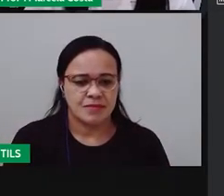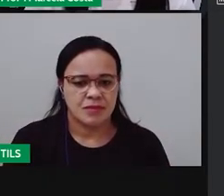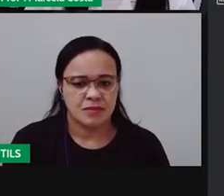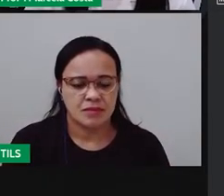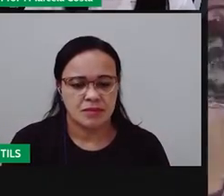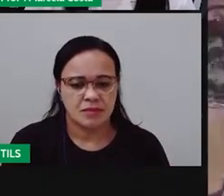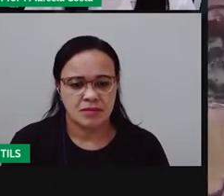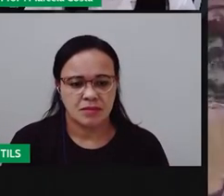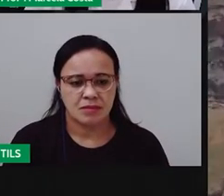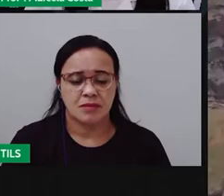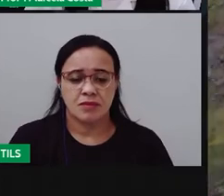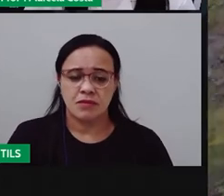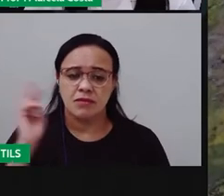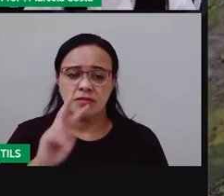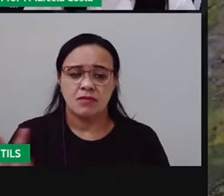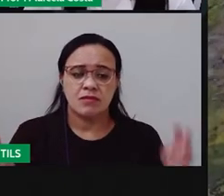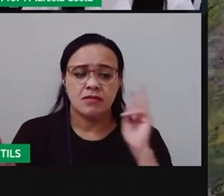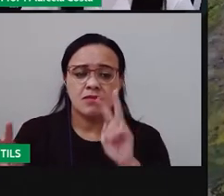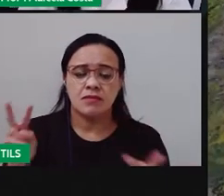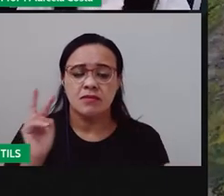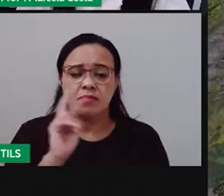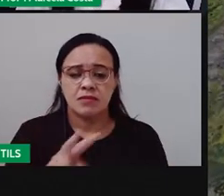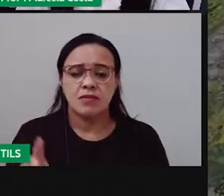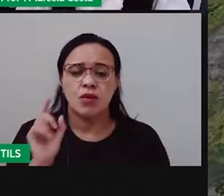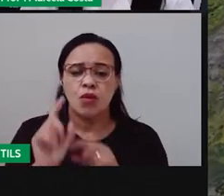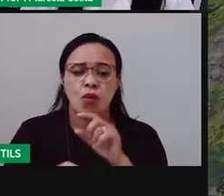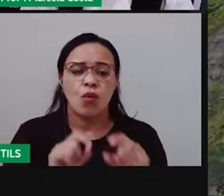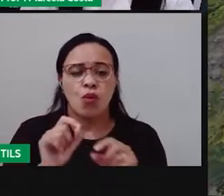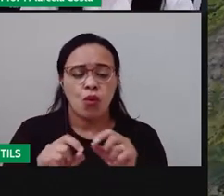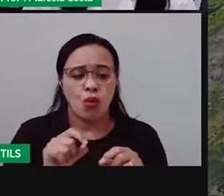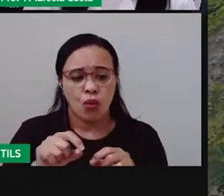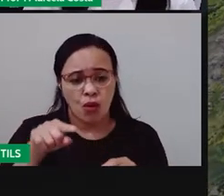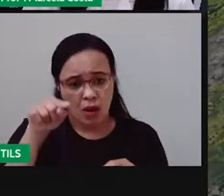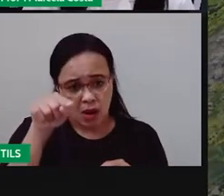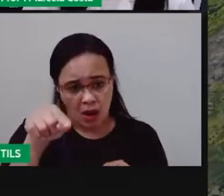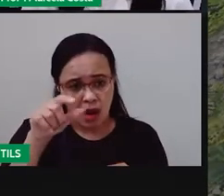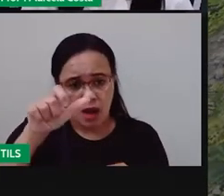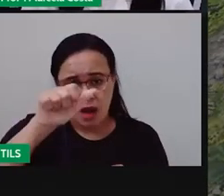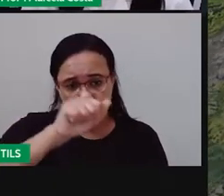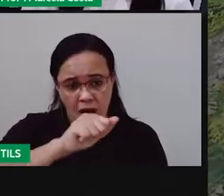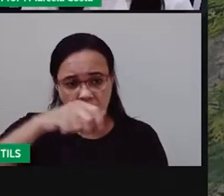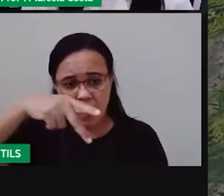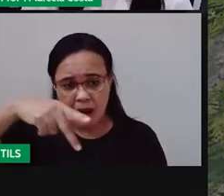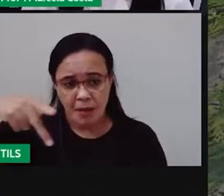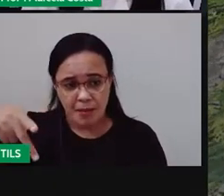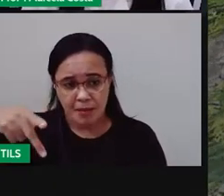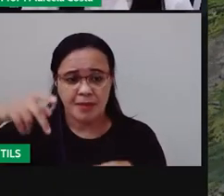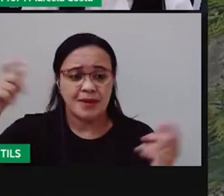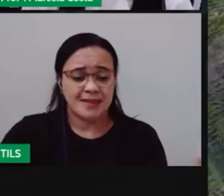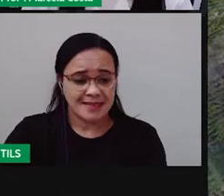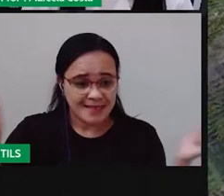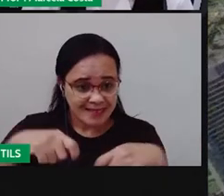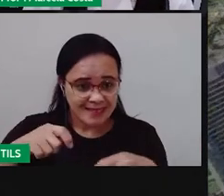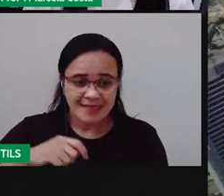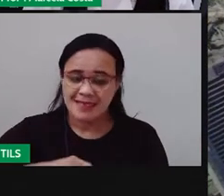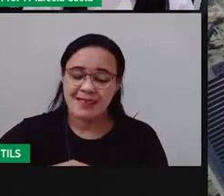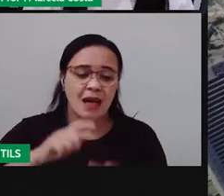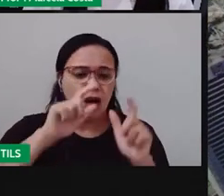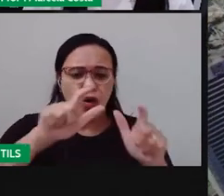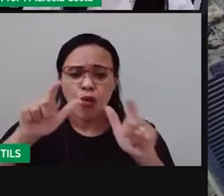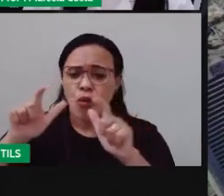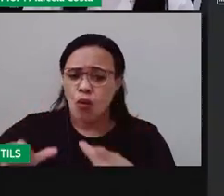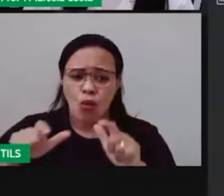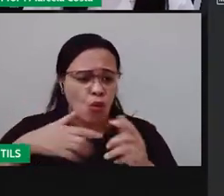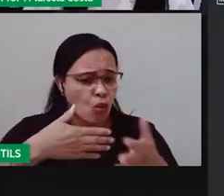veja aqui que usando esse aplicativo Google Earth vocês conseguem localizar qualquer